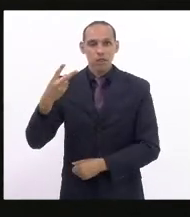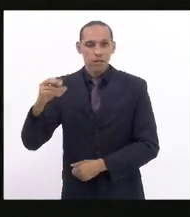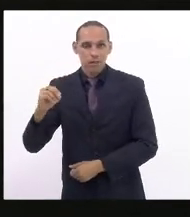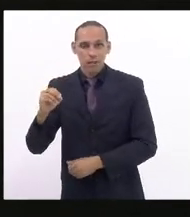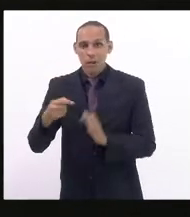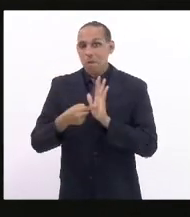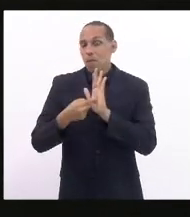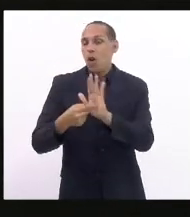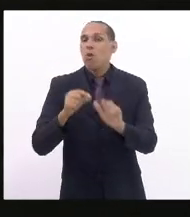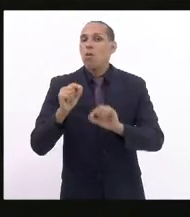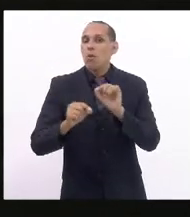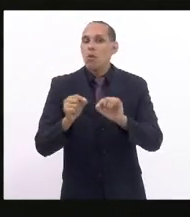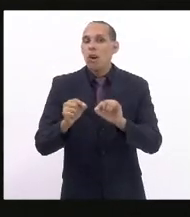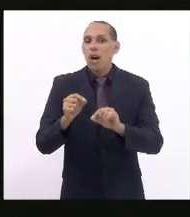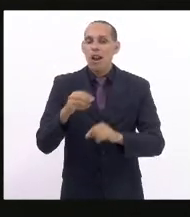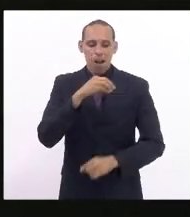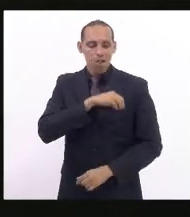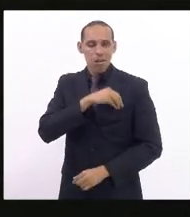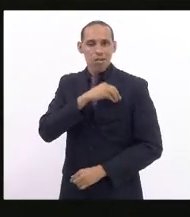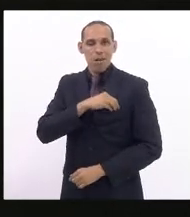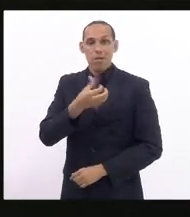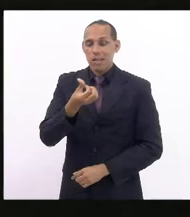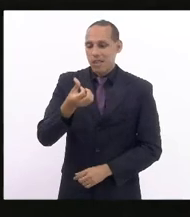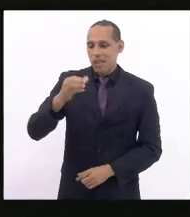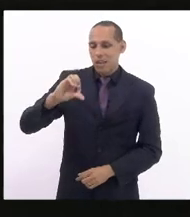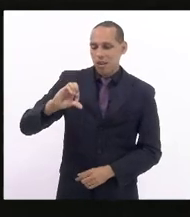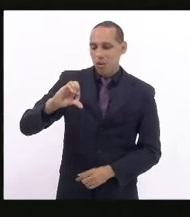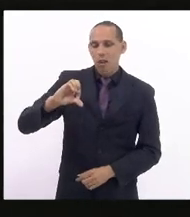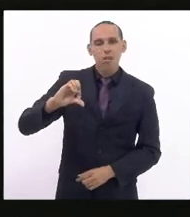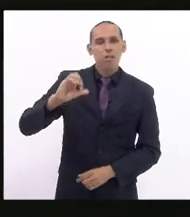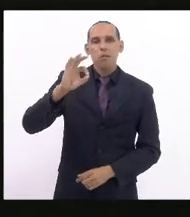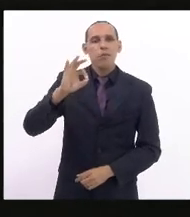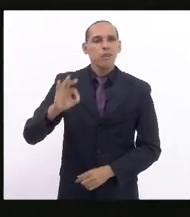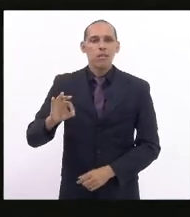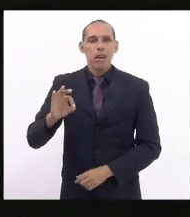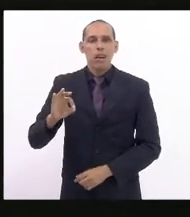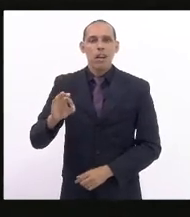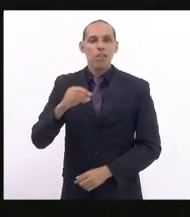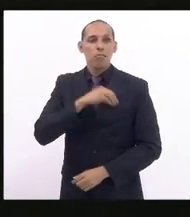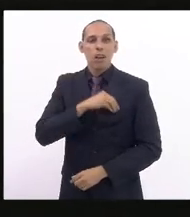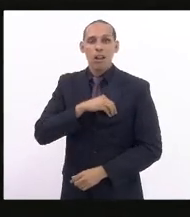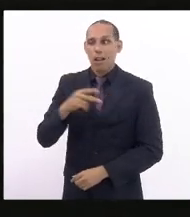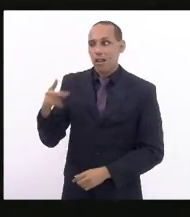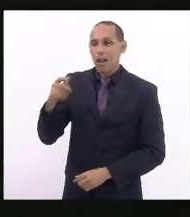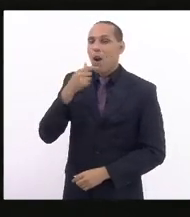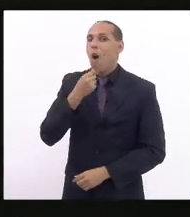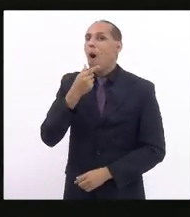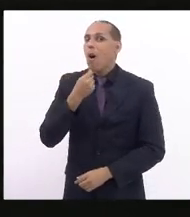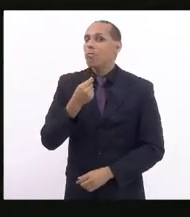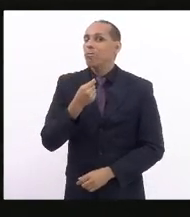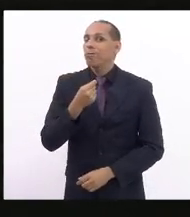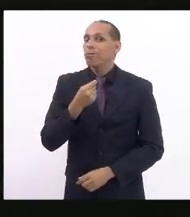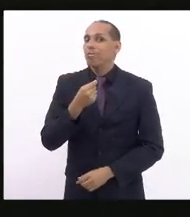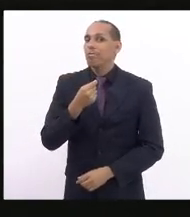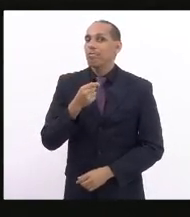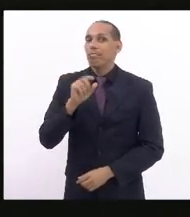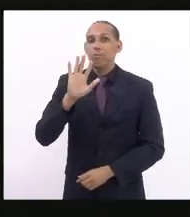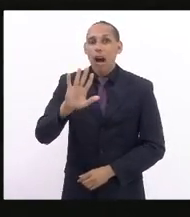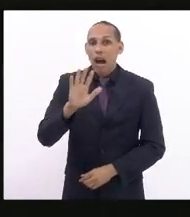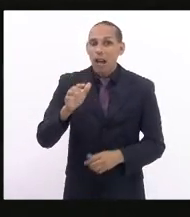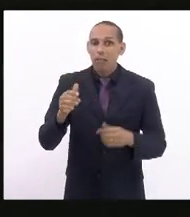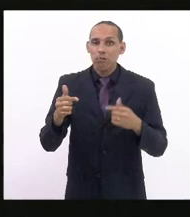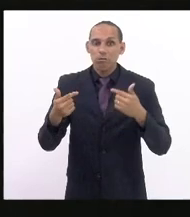69% dos rendimentos dos homens mesmo exercendo a mesma atividade